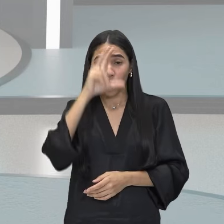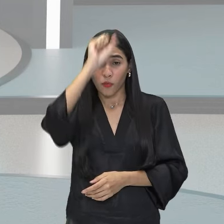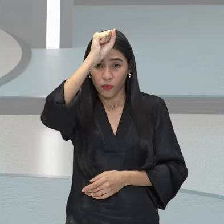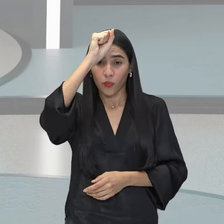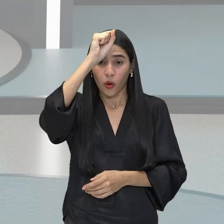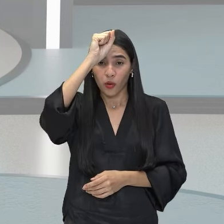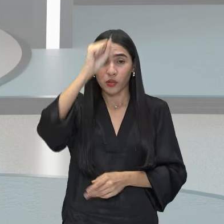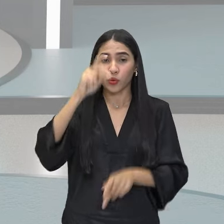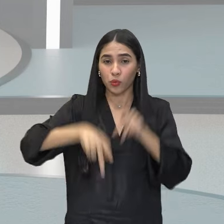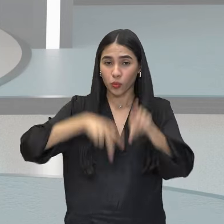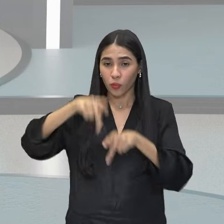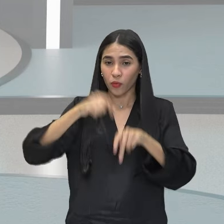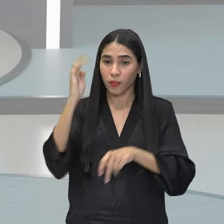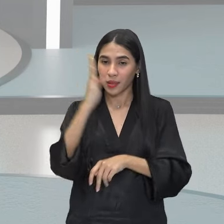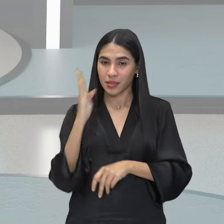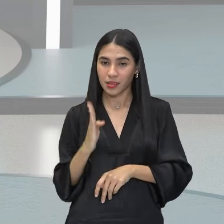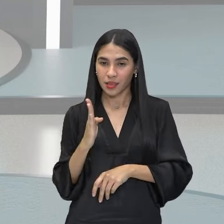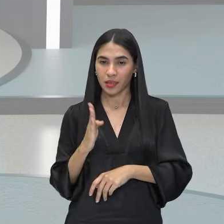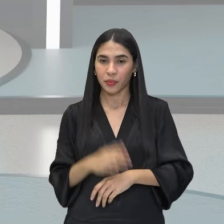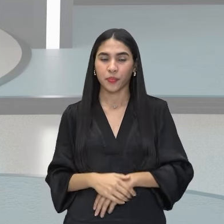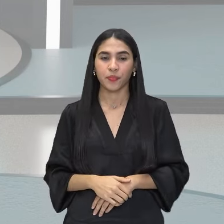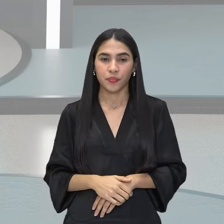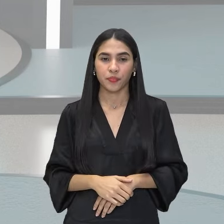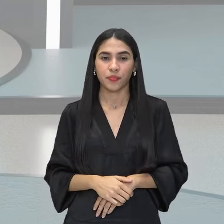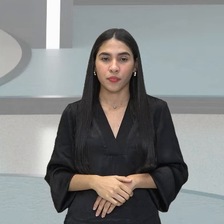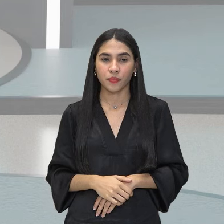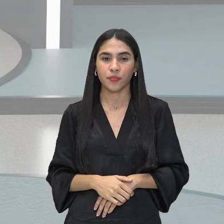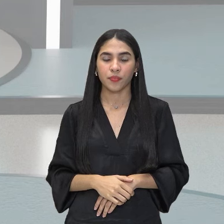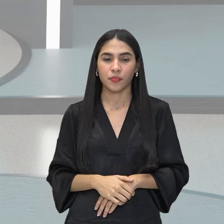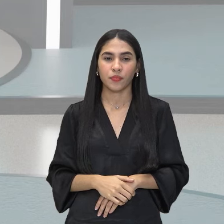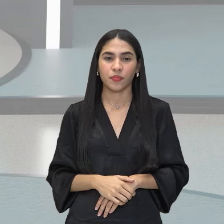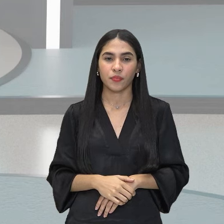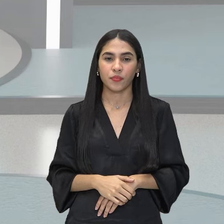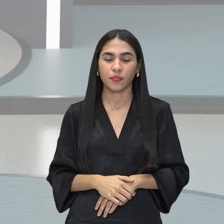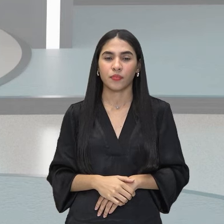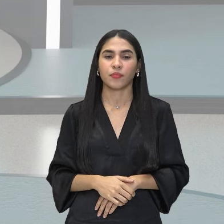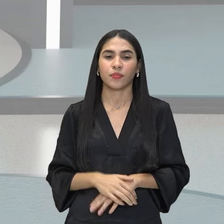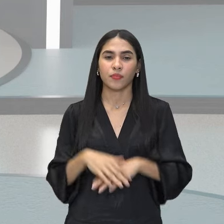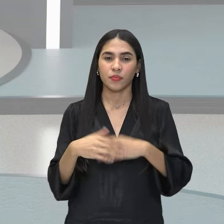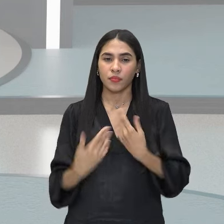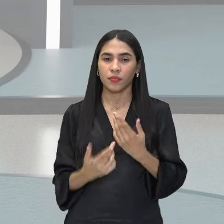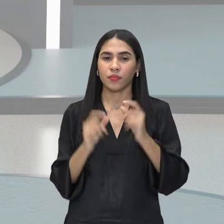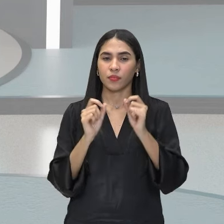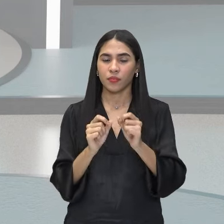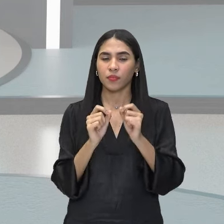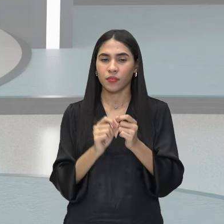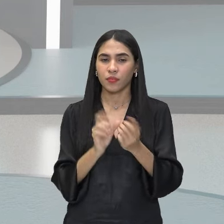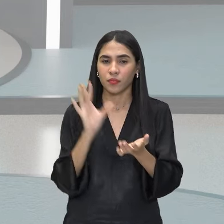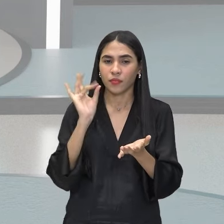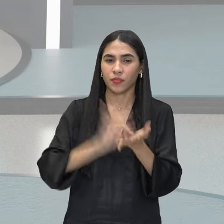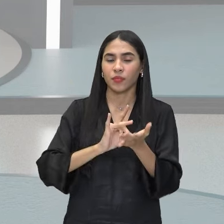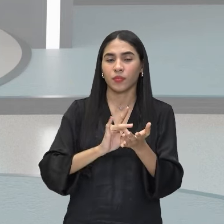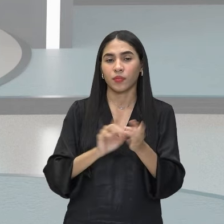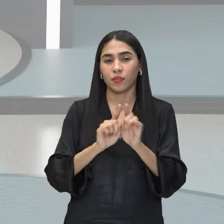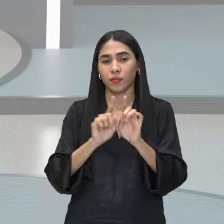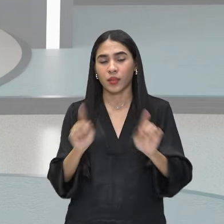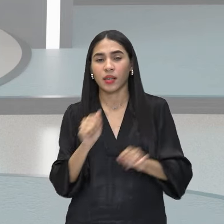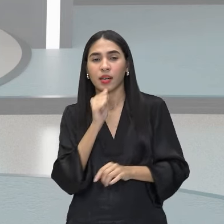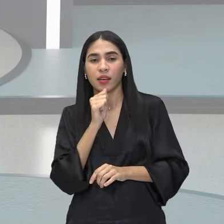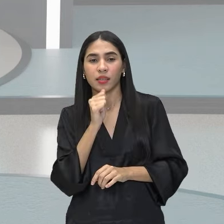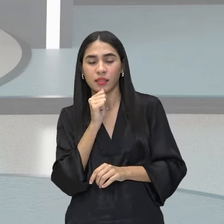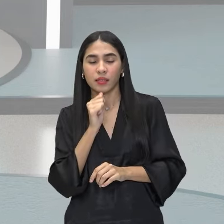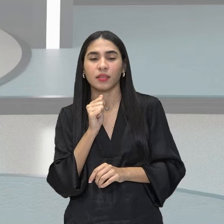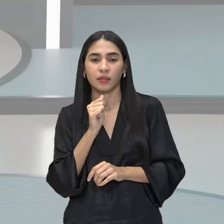brasileiro, ou melhor, o retrato do povo brasileiro, de uma maneira bastante surrealista, mas ainda assim